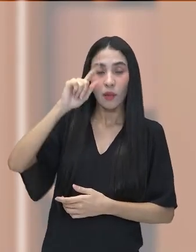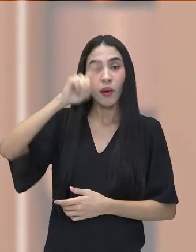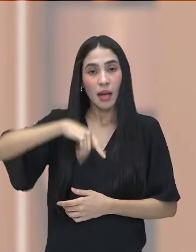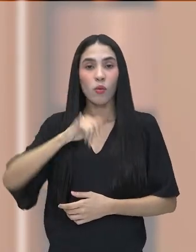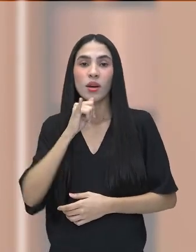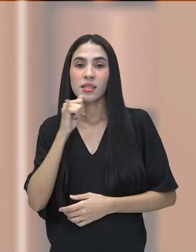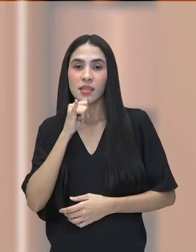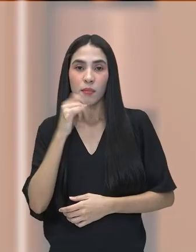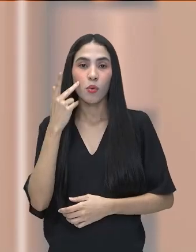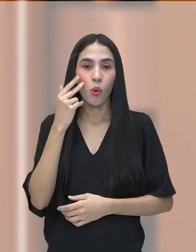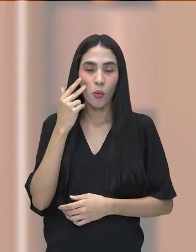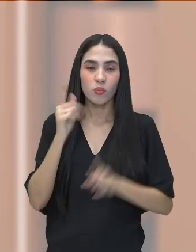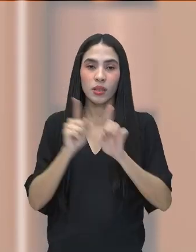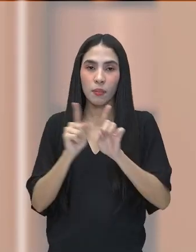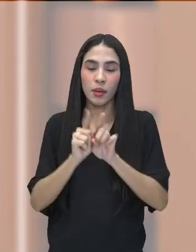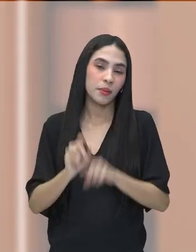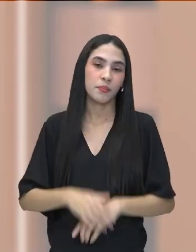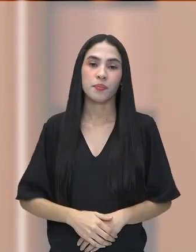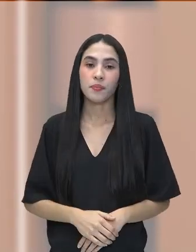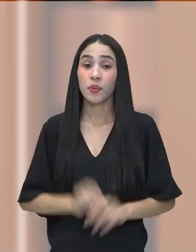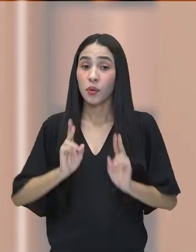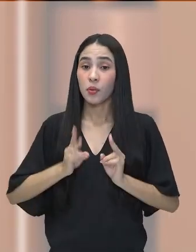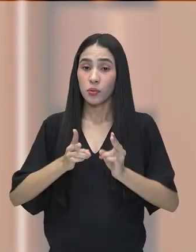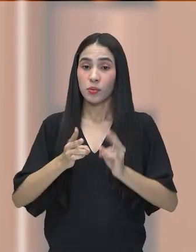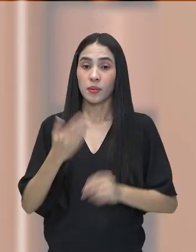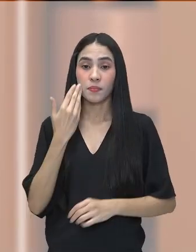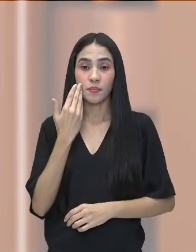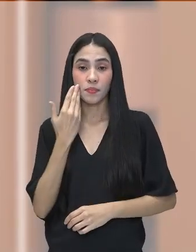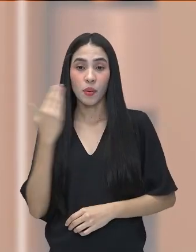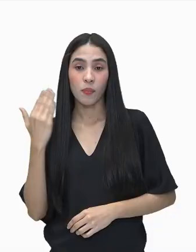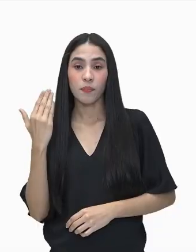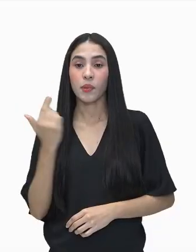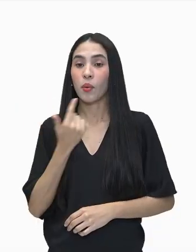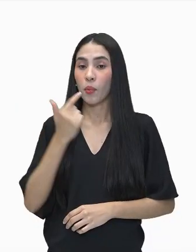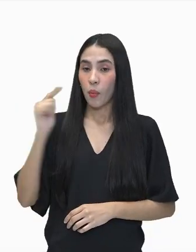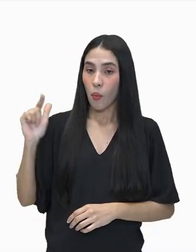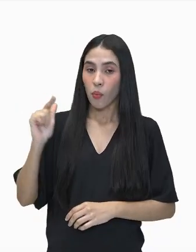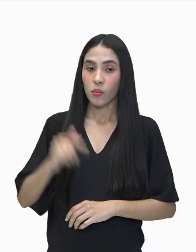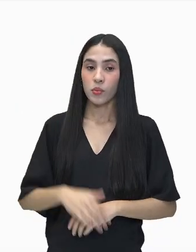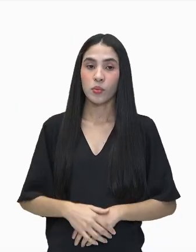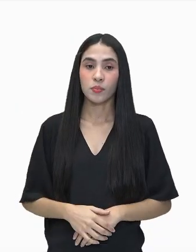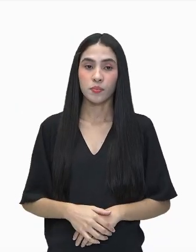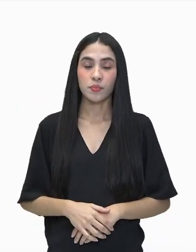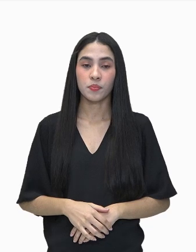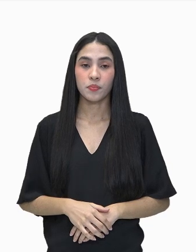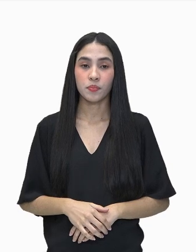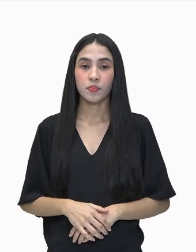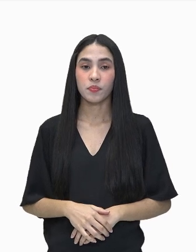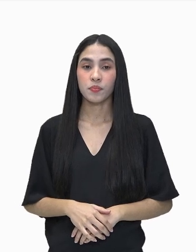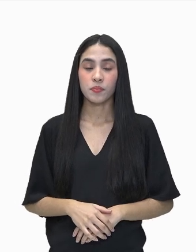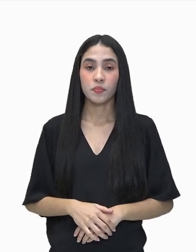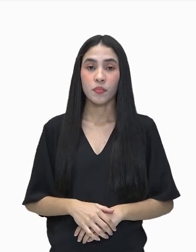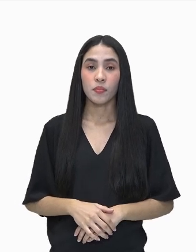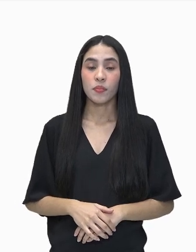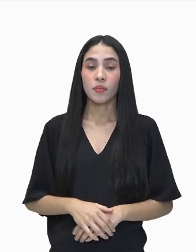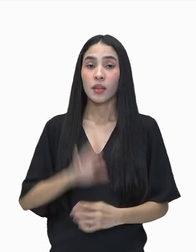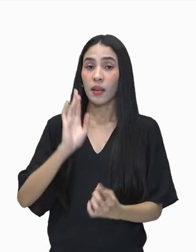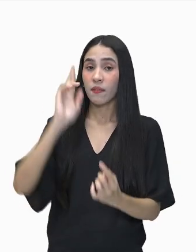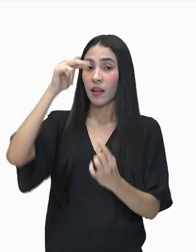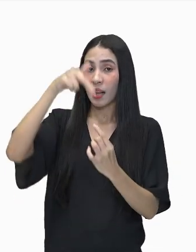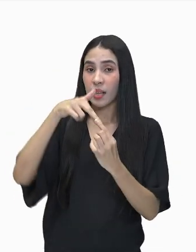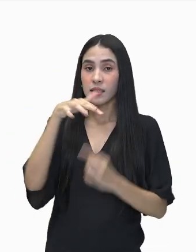exemplos. Vamos continuar aqui com outros itens dessa preferência